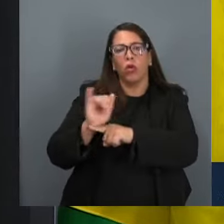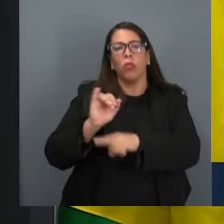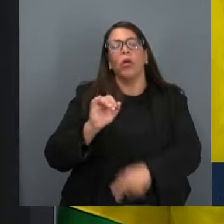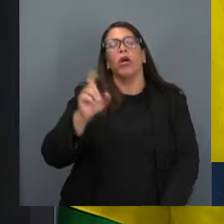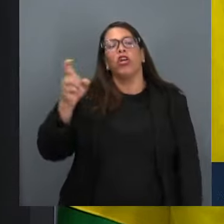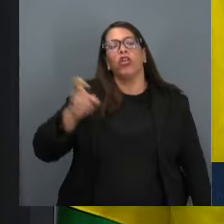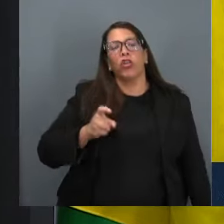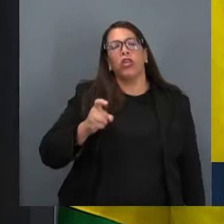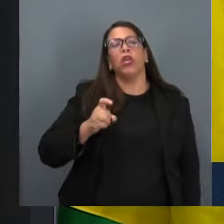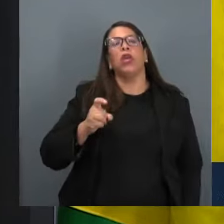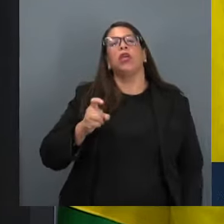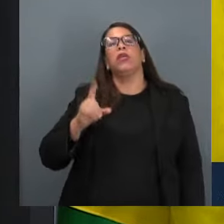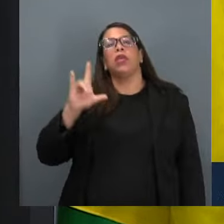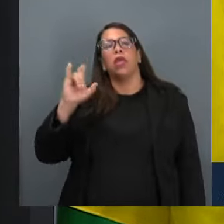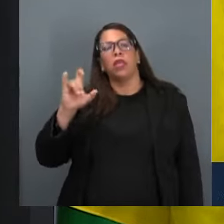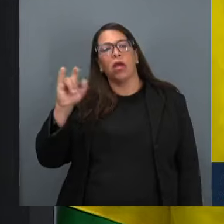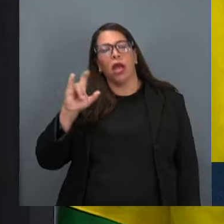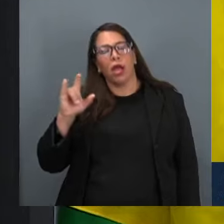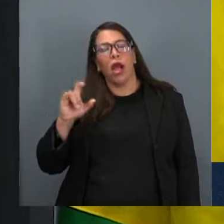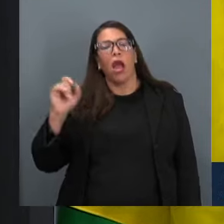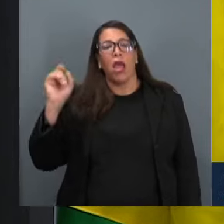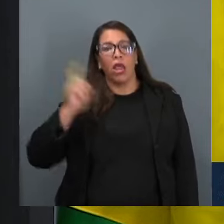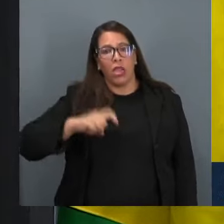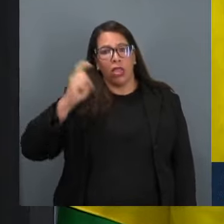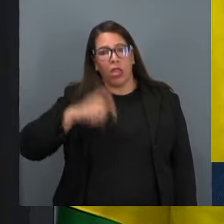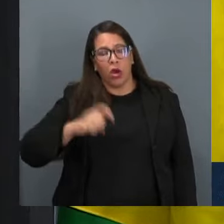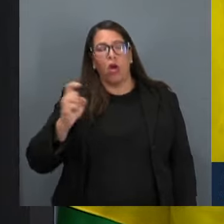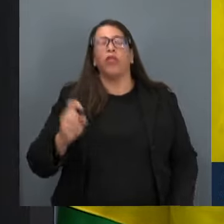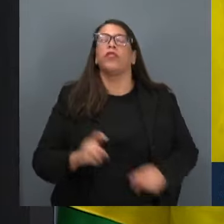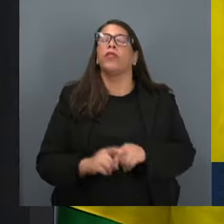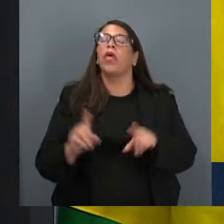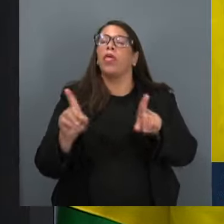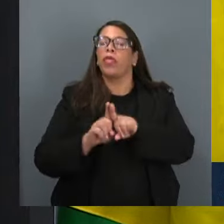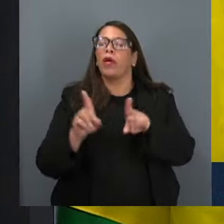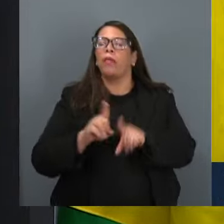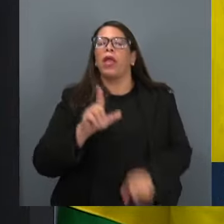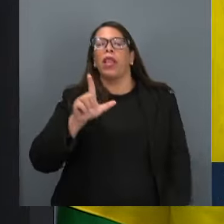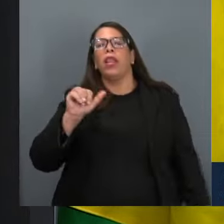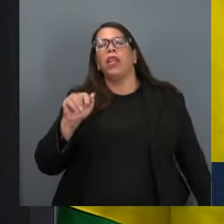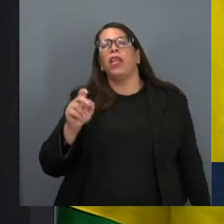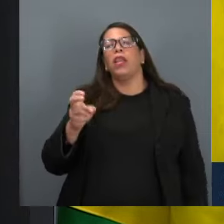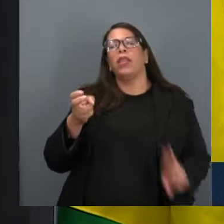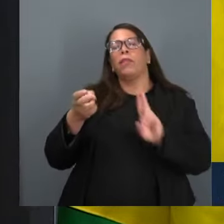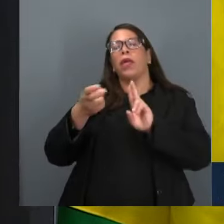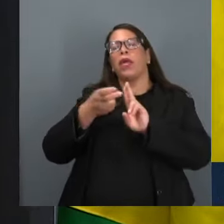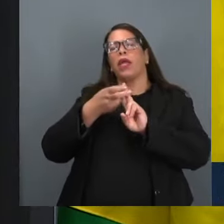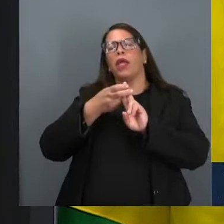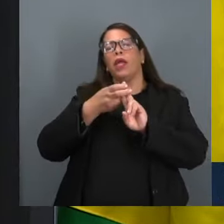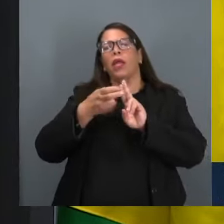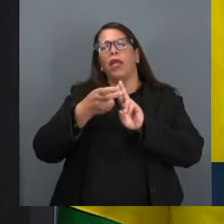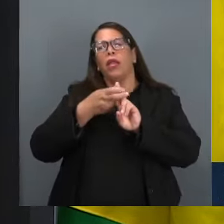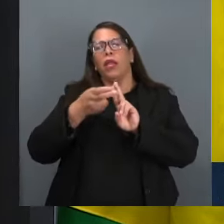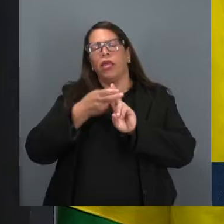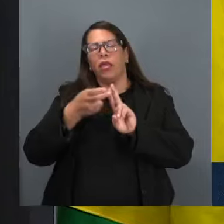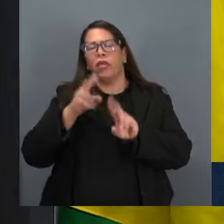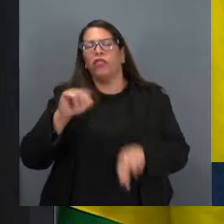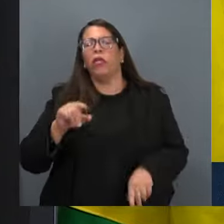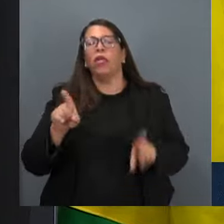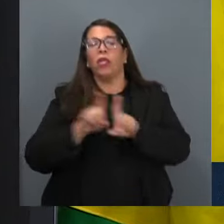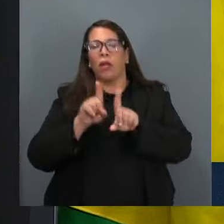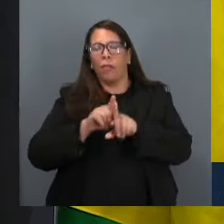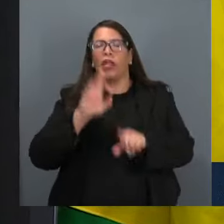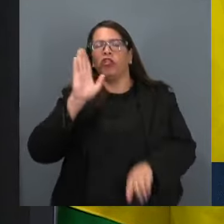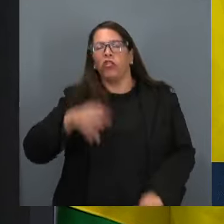Instagram, TikTok e LinkedIn. Eu vou aqui destacar algumas das finalidades descritas no